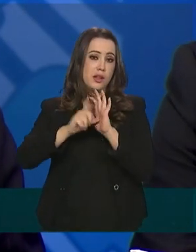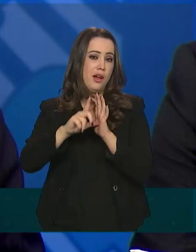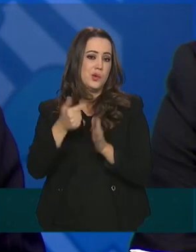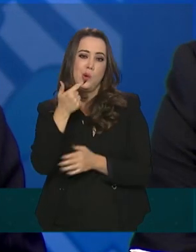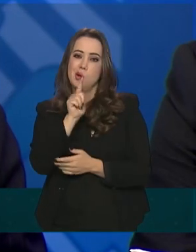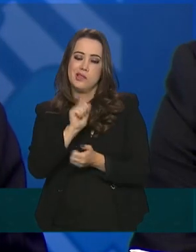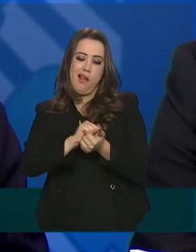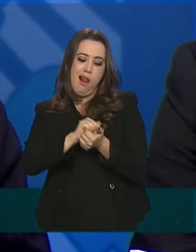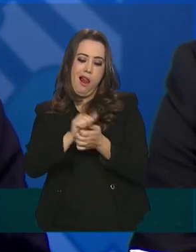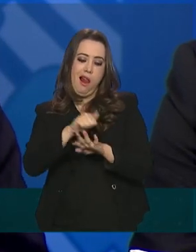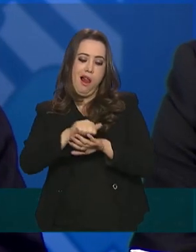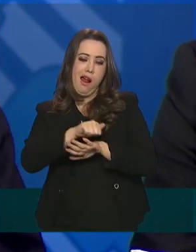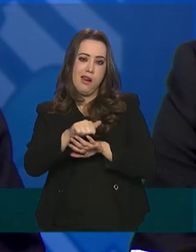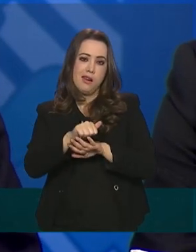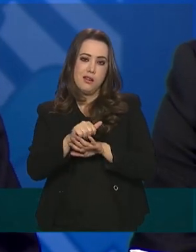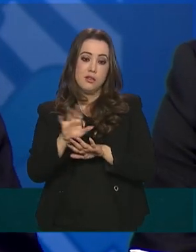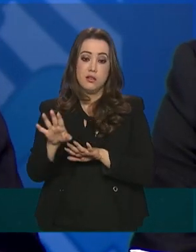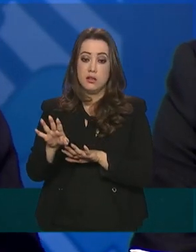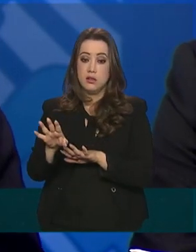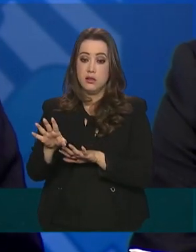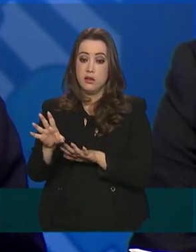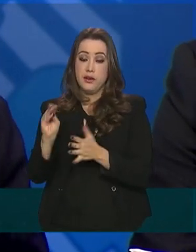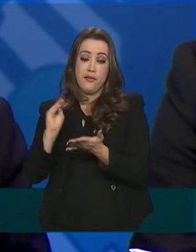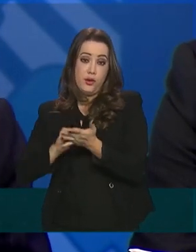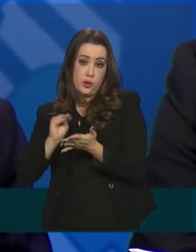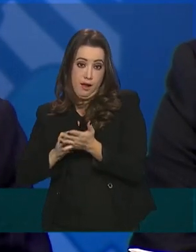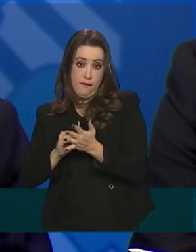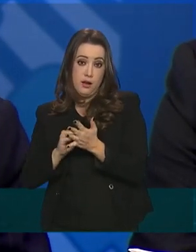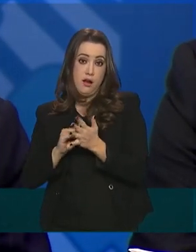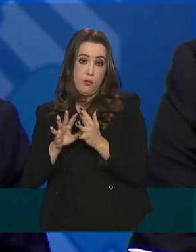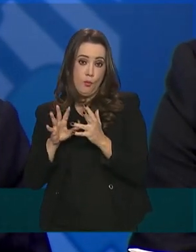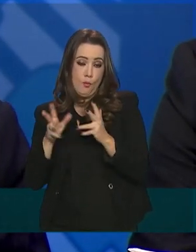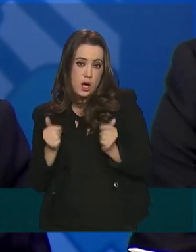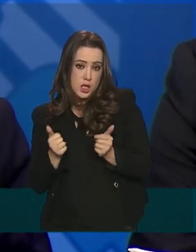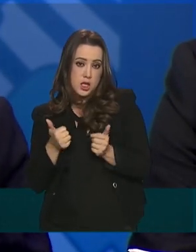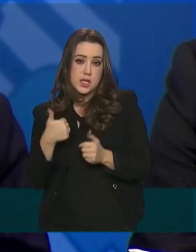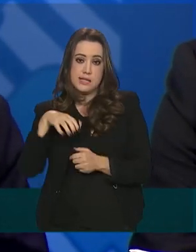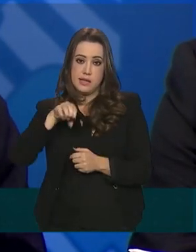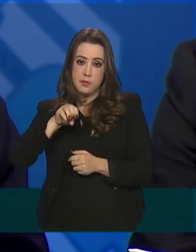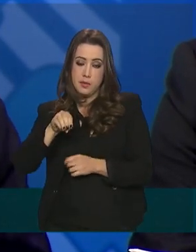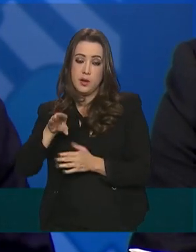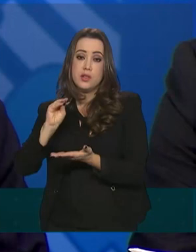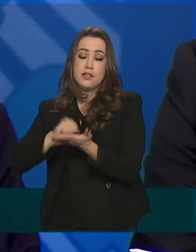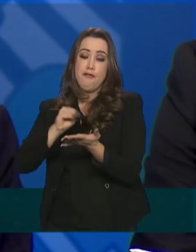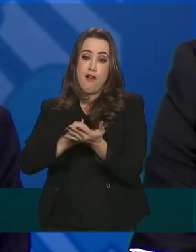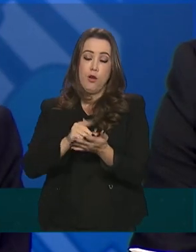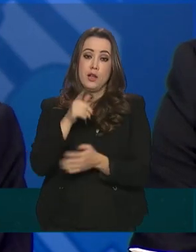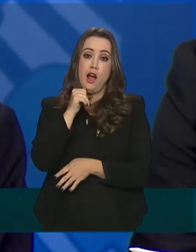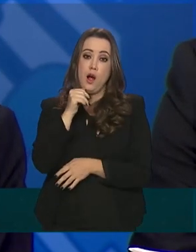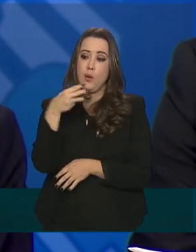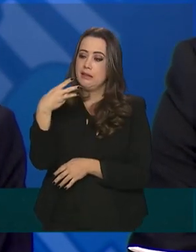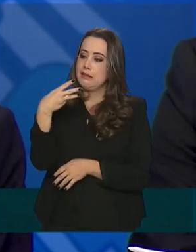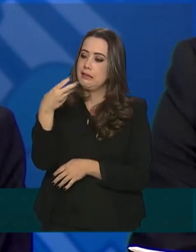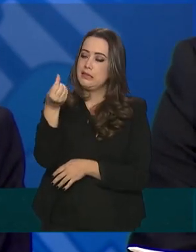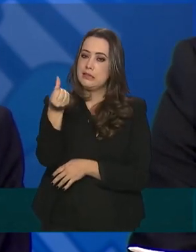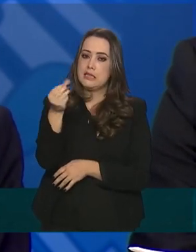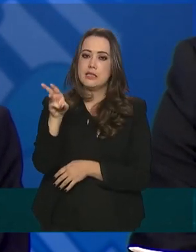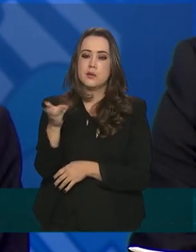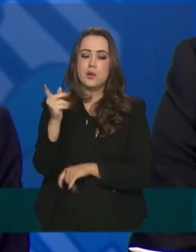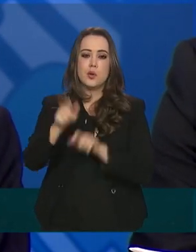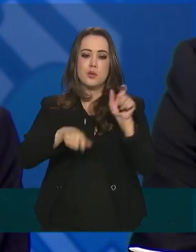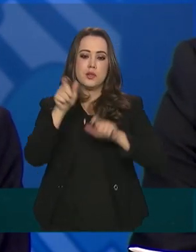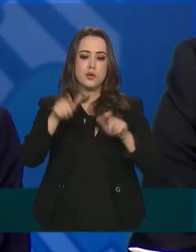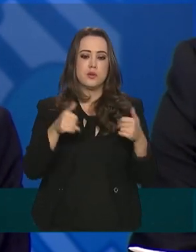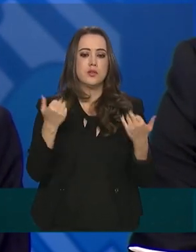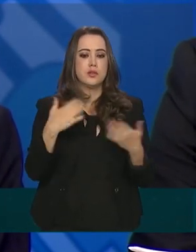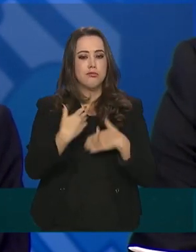mãos por falta de... Na verdade, falta de esgoto, 100 milhões e falta de água limpa para 35 milhões de brasileiros. Então isso é